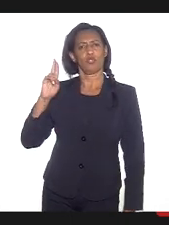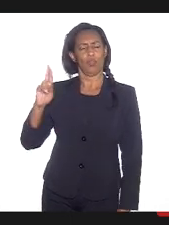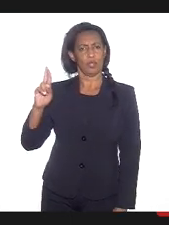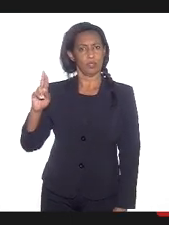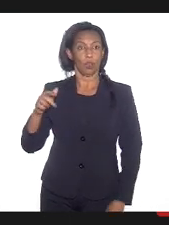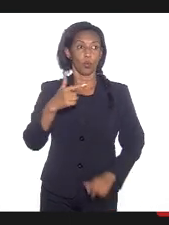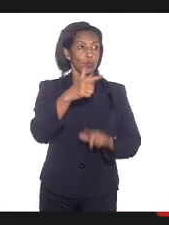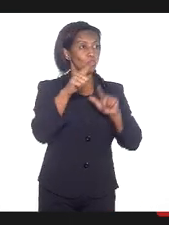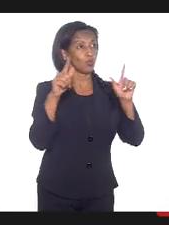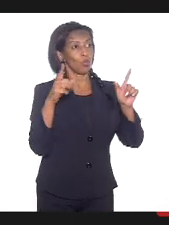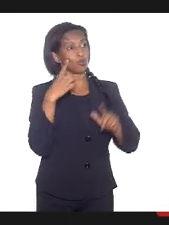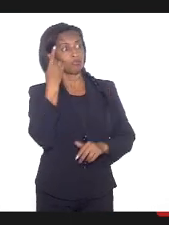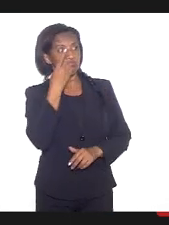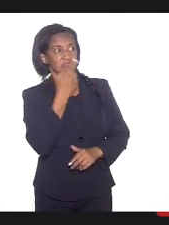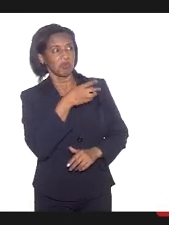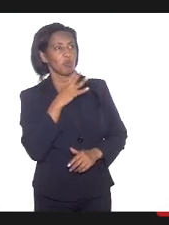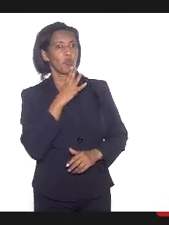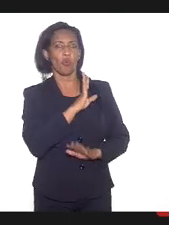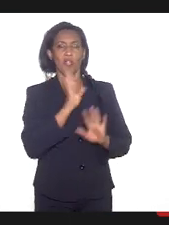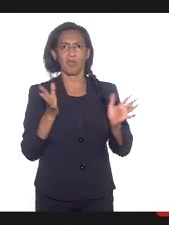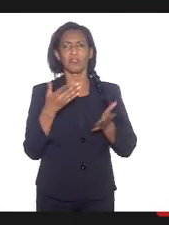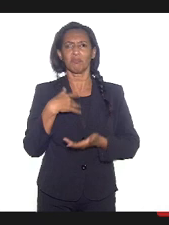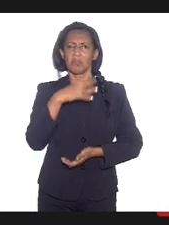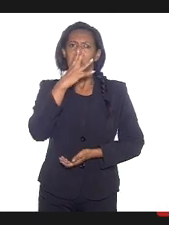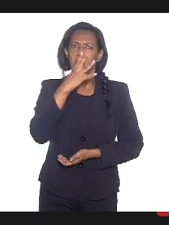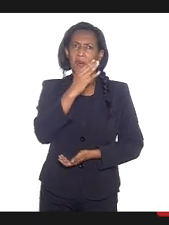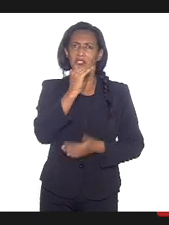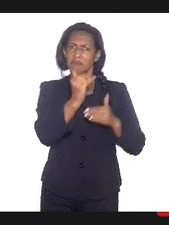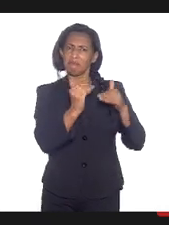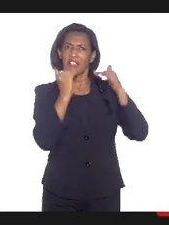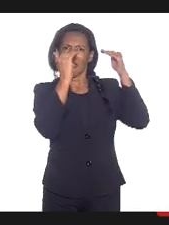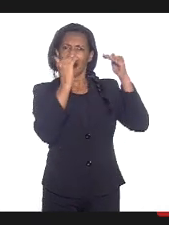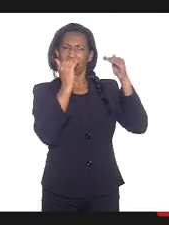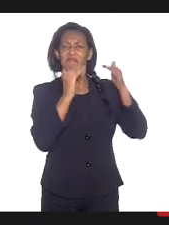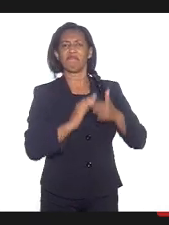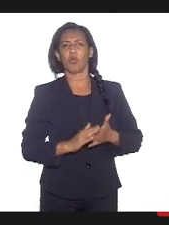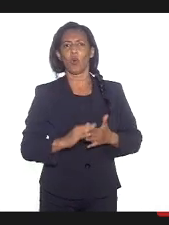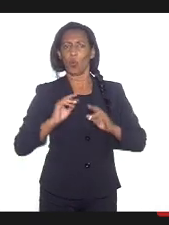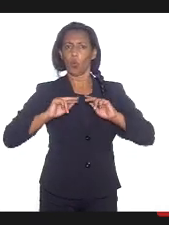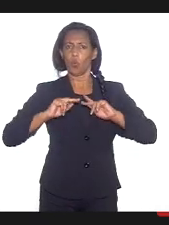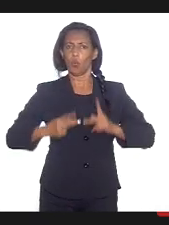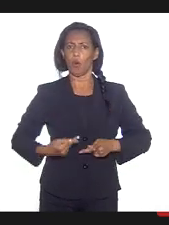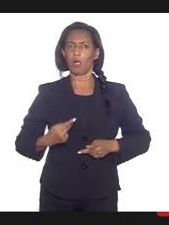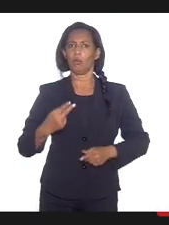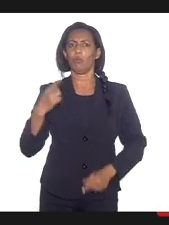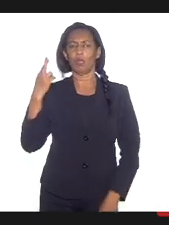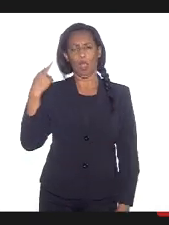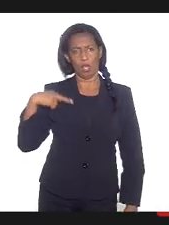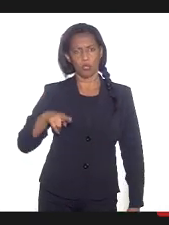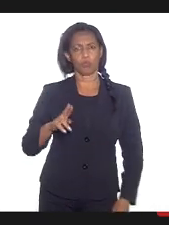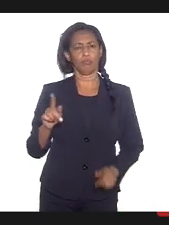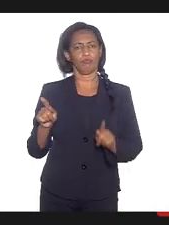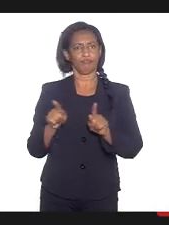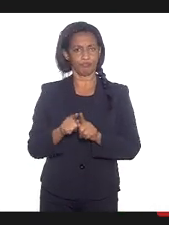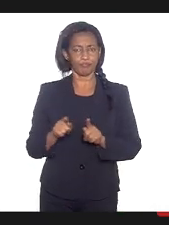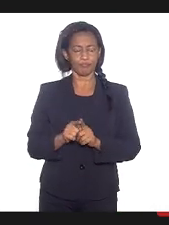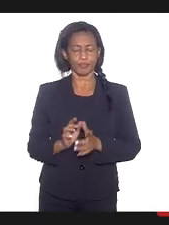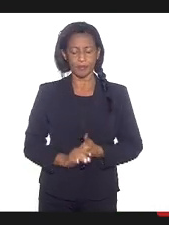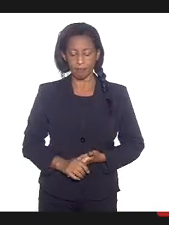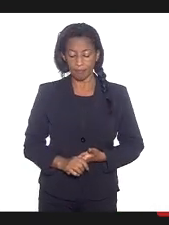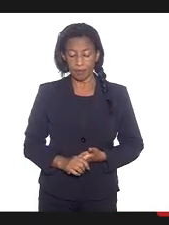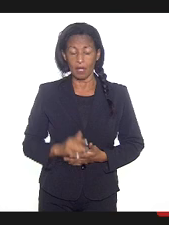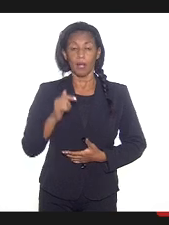deputados eu não conheço, mas imagino que são pessoas também de altíssimo nível humano e religioso também. Mas, aqui,